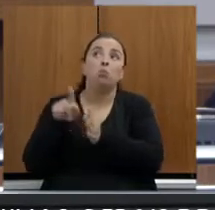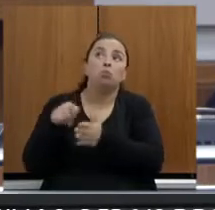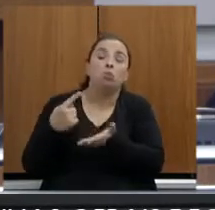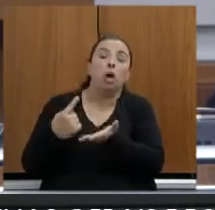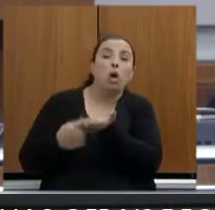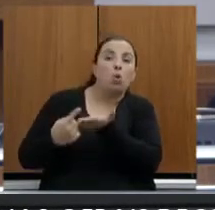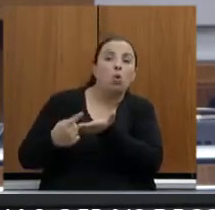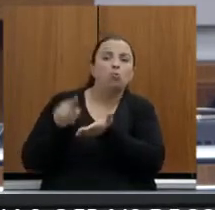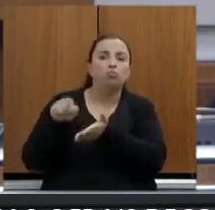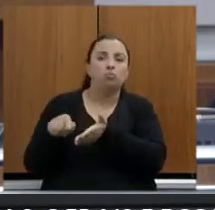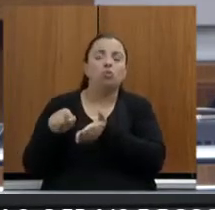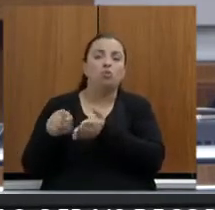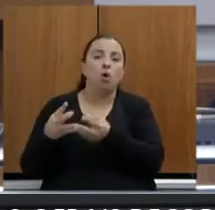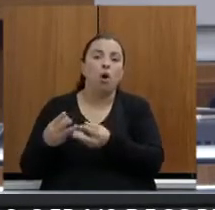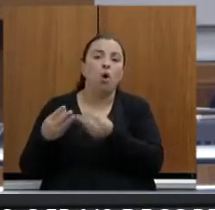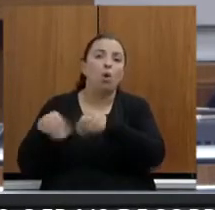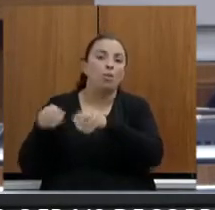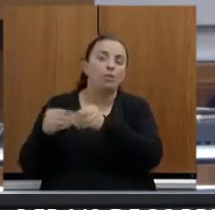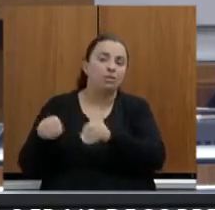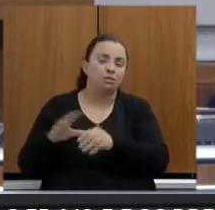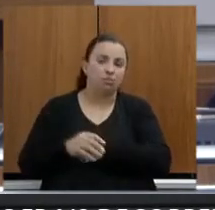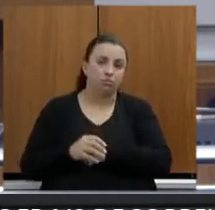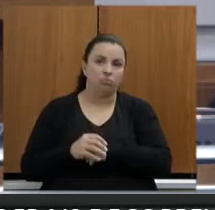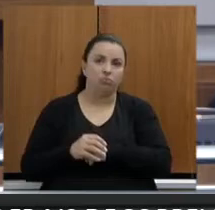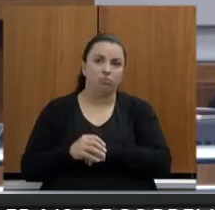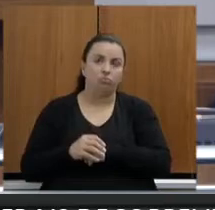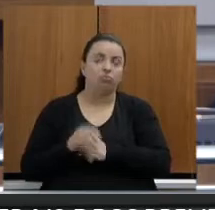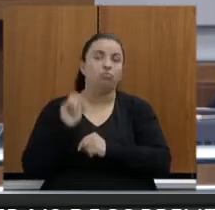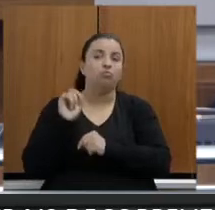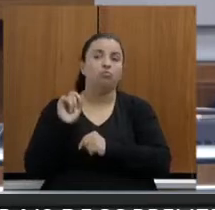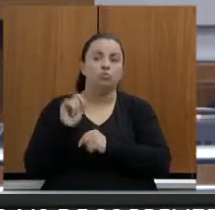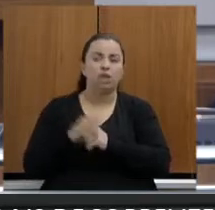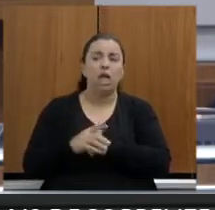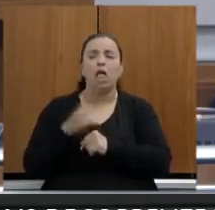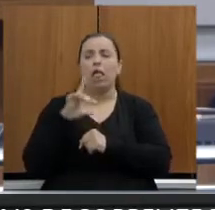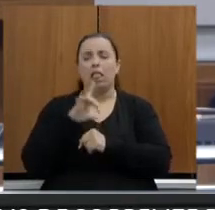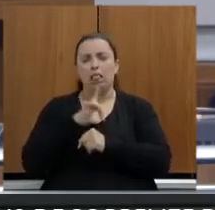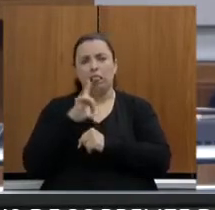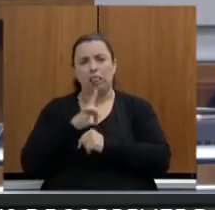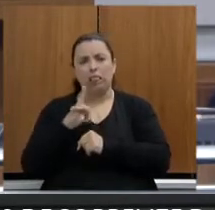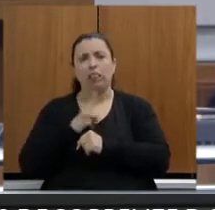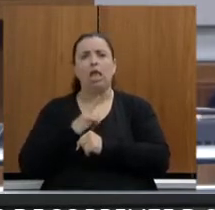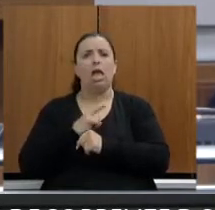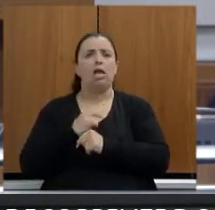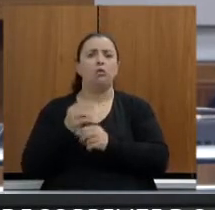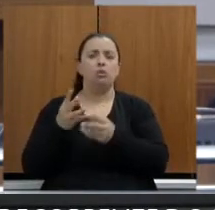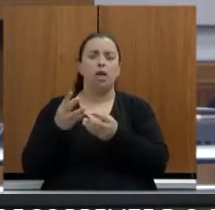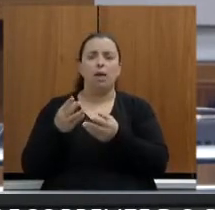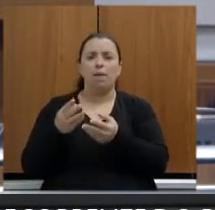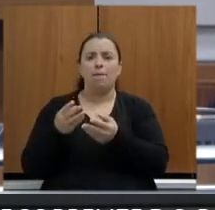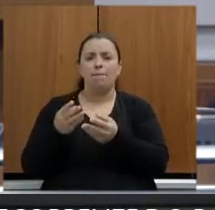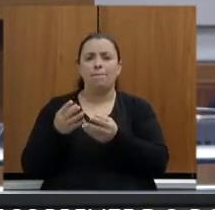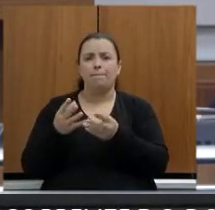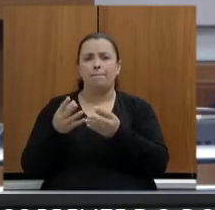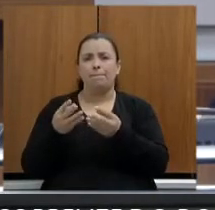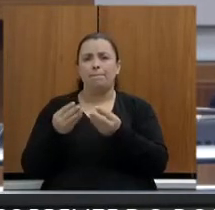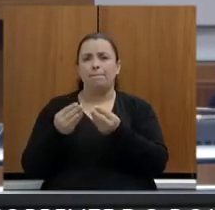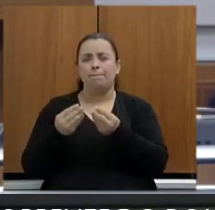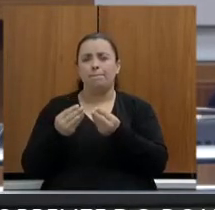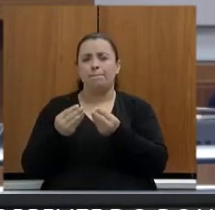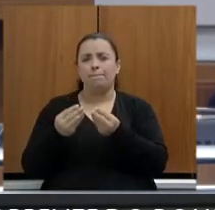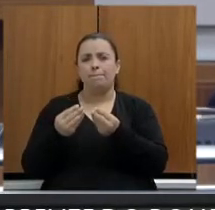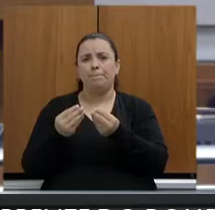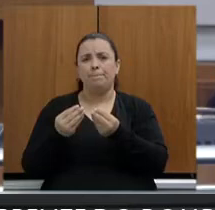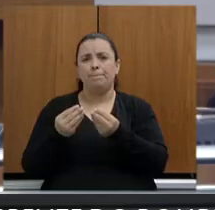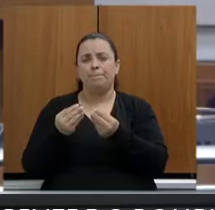É que, para além dos prejuízos gerados na região, lembrando que